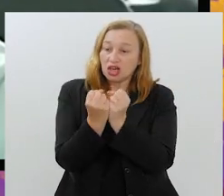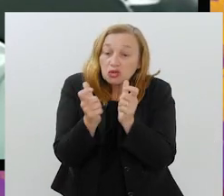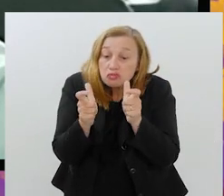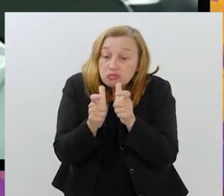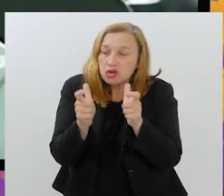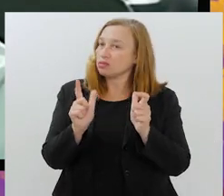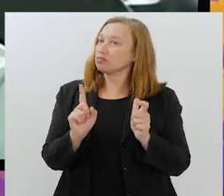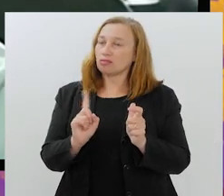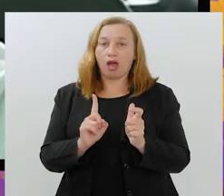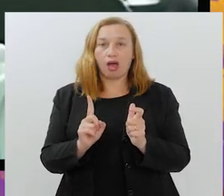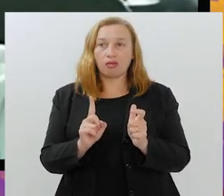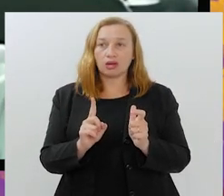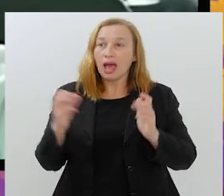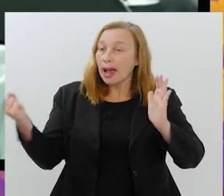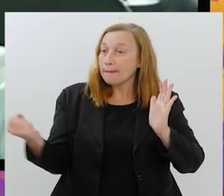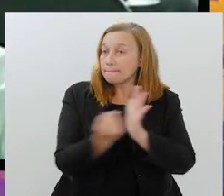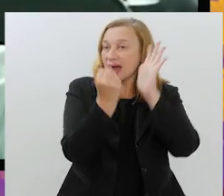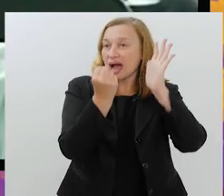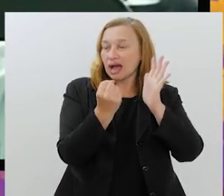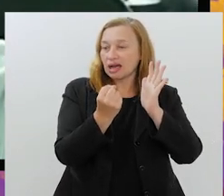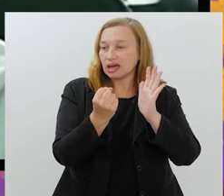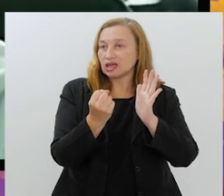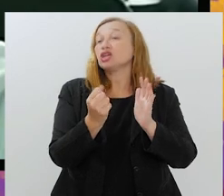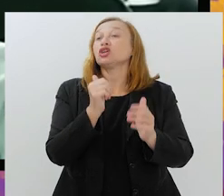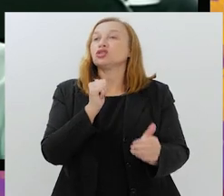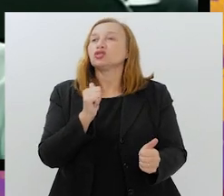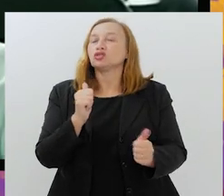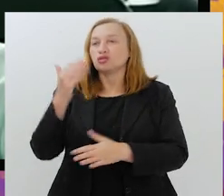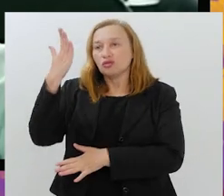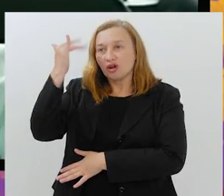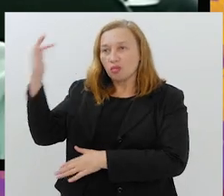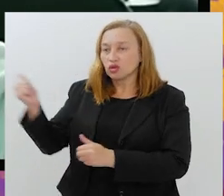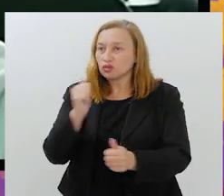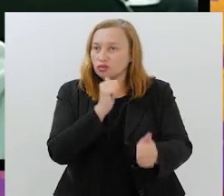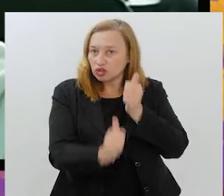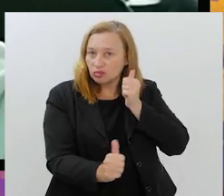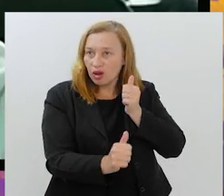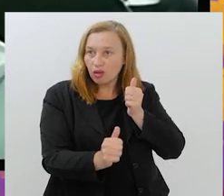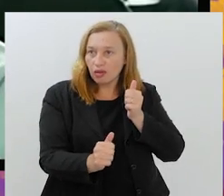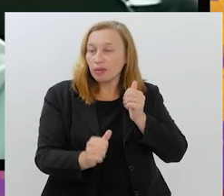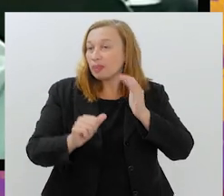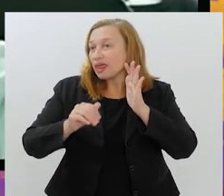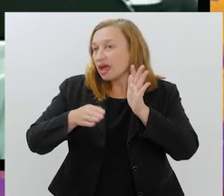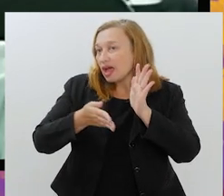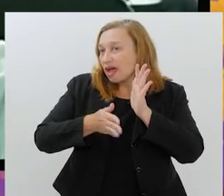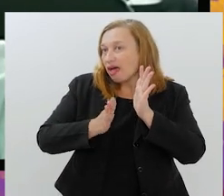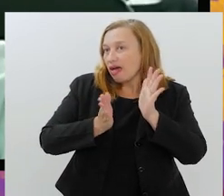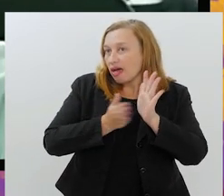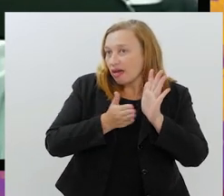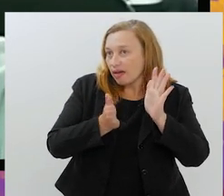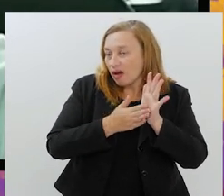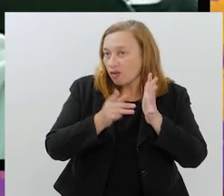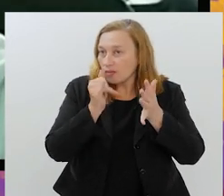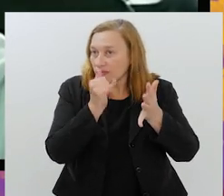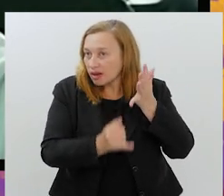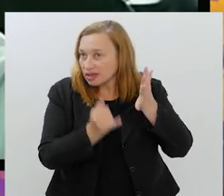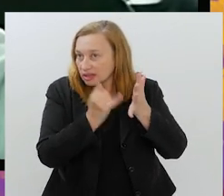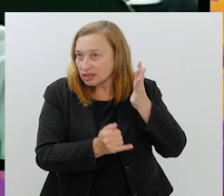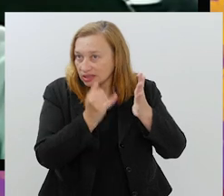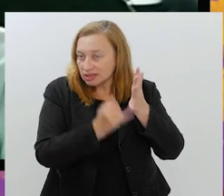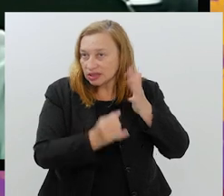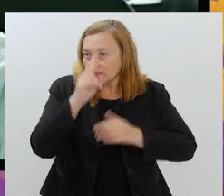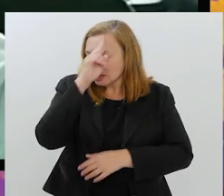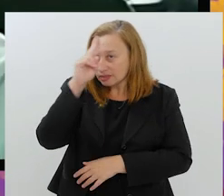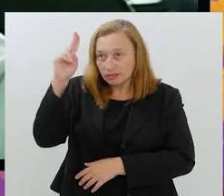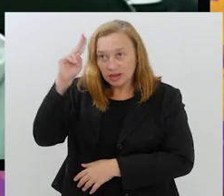As principais marcas do futebol mundial, Real Madrid, Barcelona, Juventus, Manchester United, os